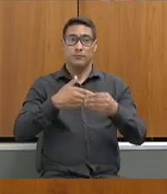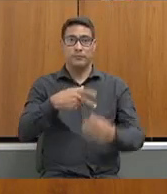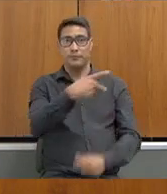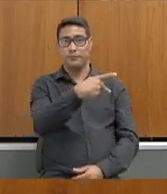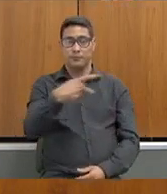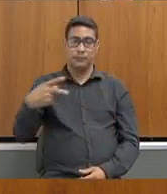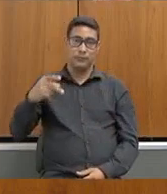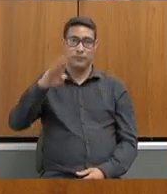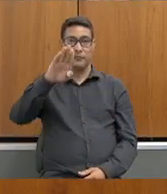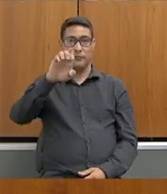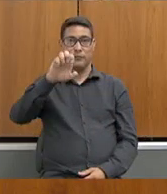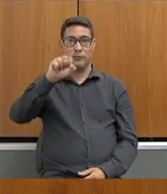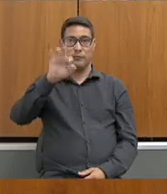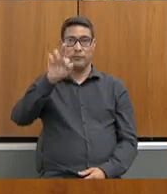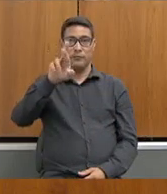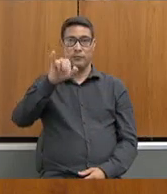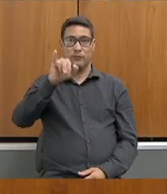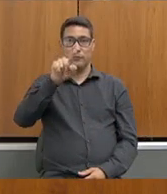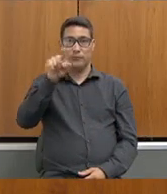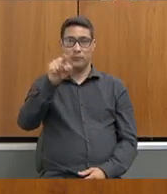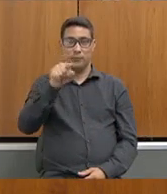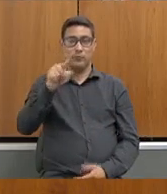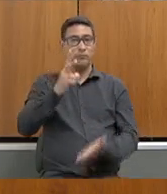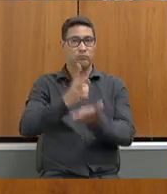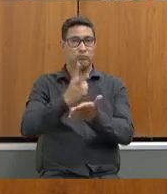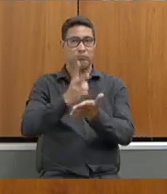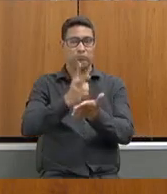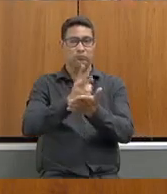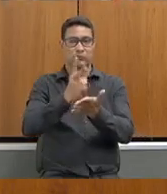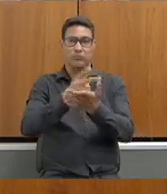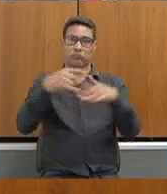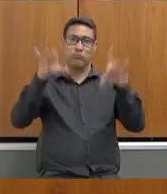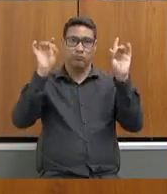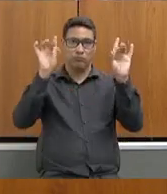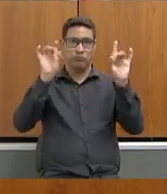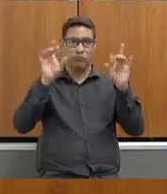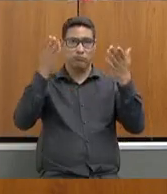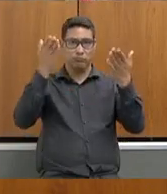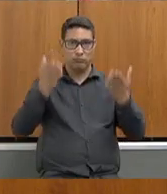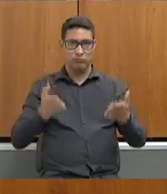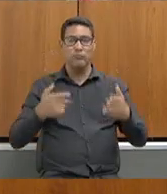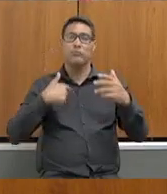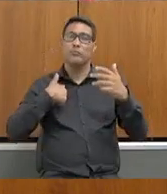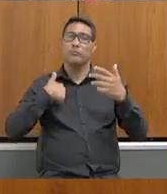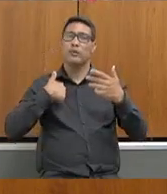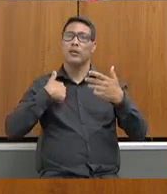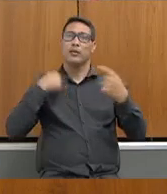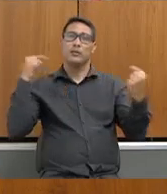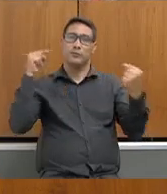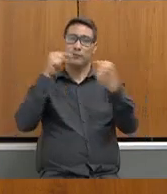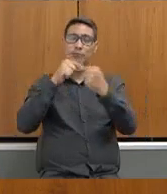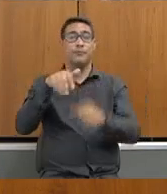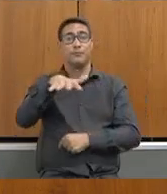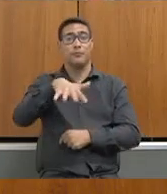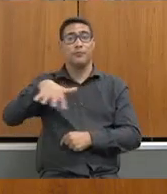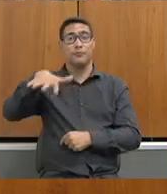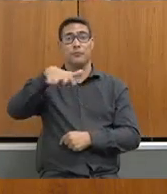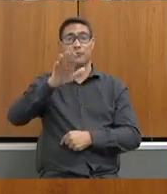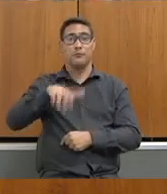pela sempre condição brilhante dos trabalhos nessa comissão e pela atuação dela na área da educação.